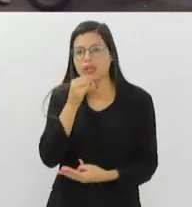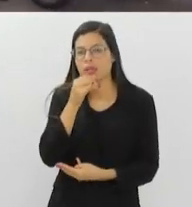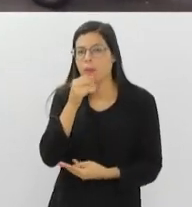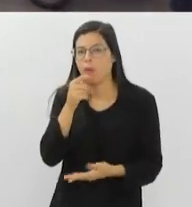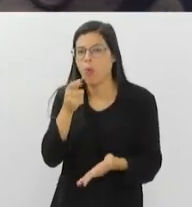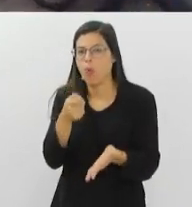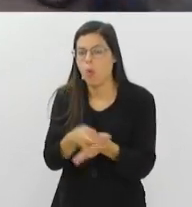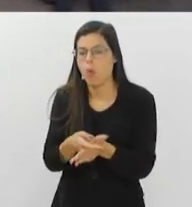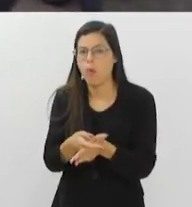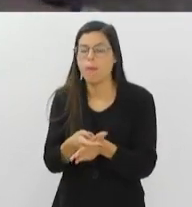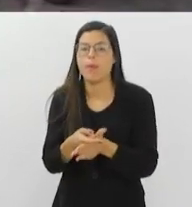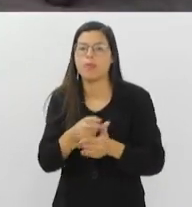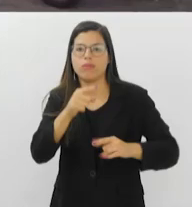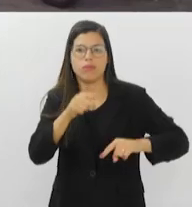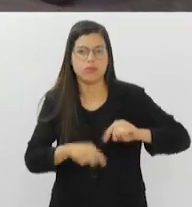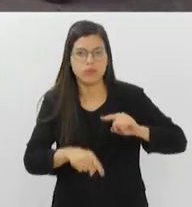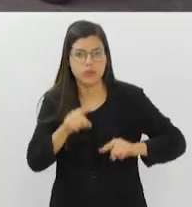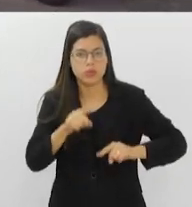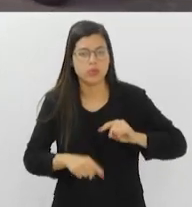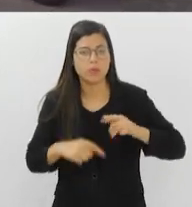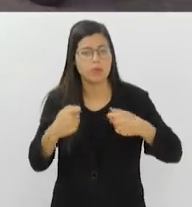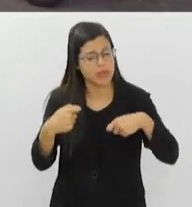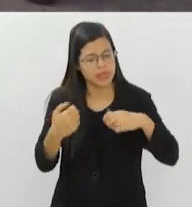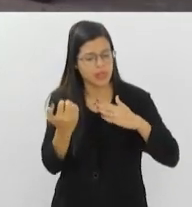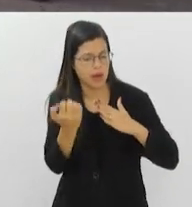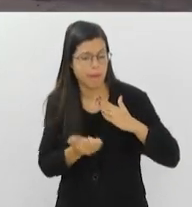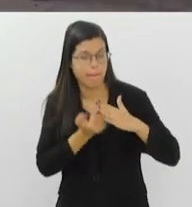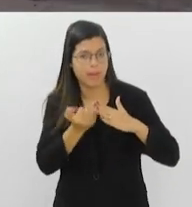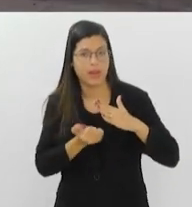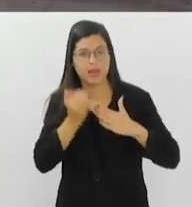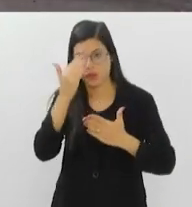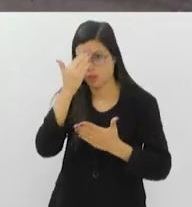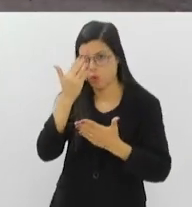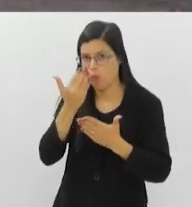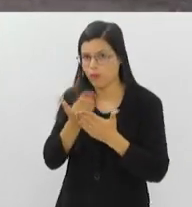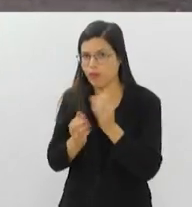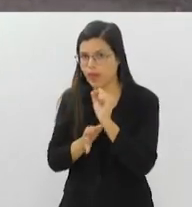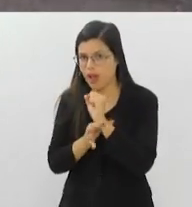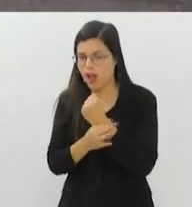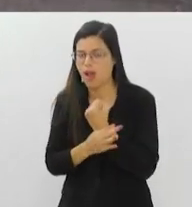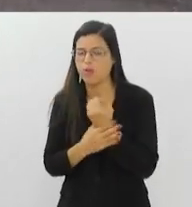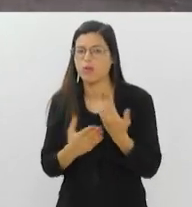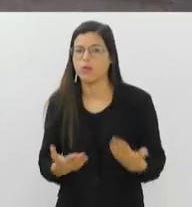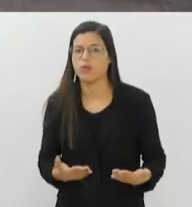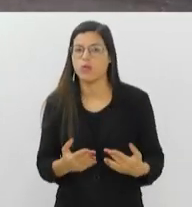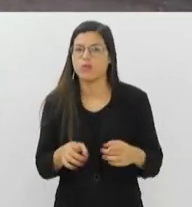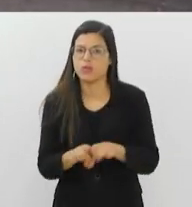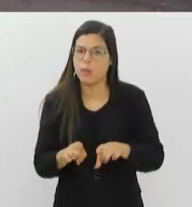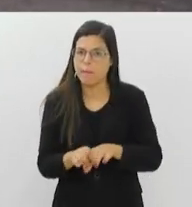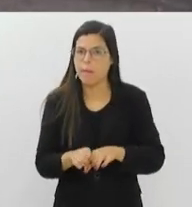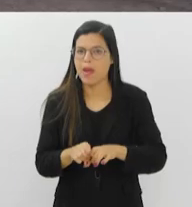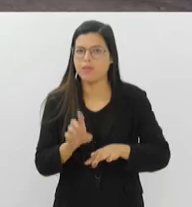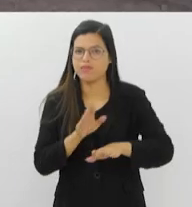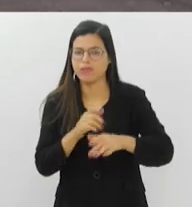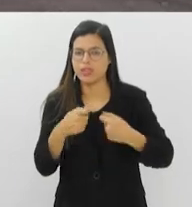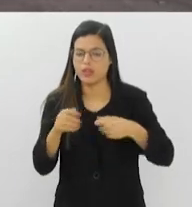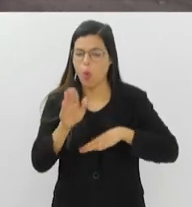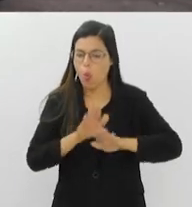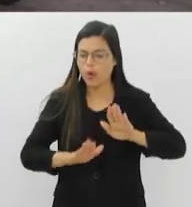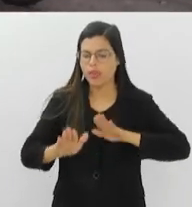empresas confiáveis, de ter cuidado com os seus documentos, os seus pertences,